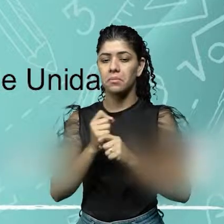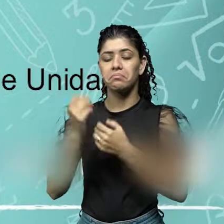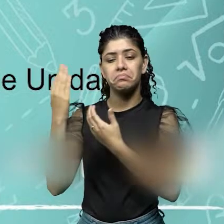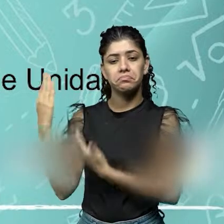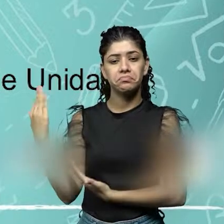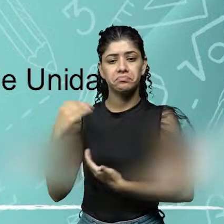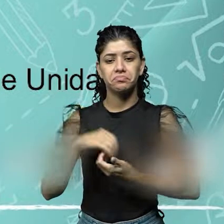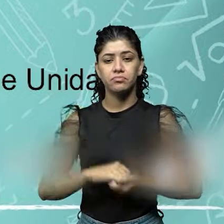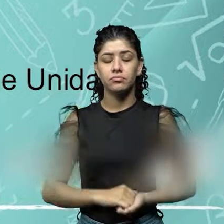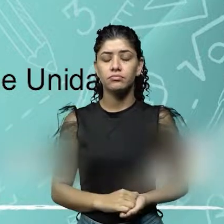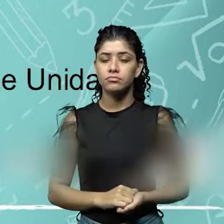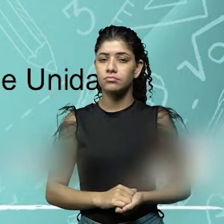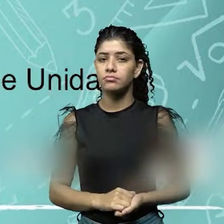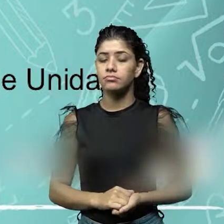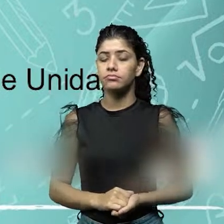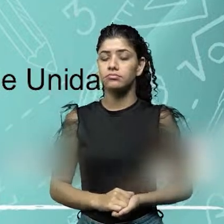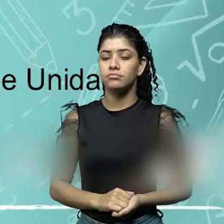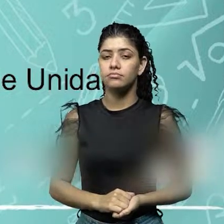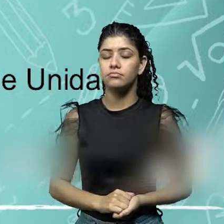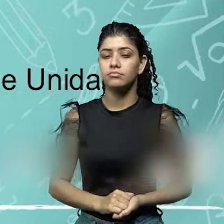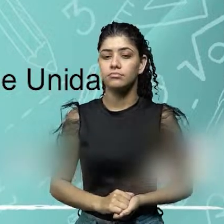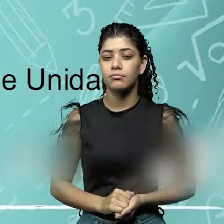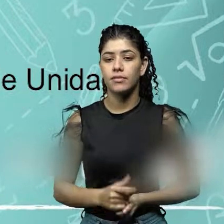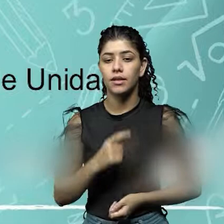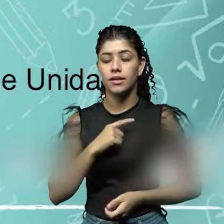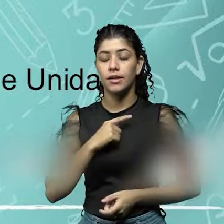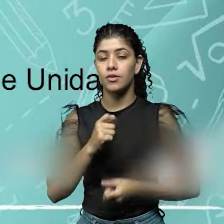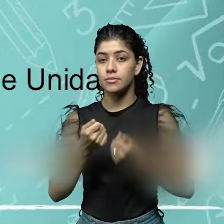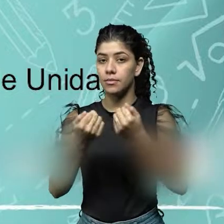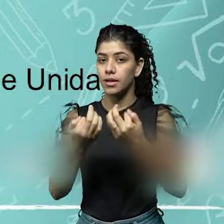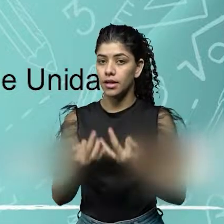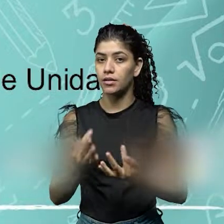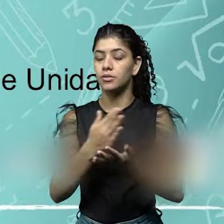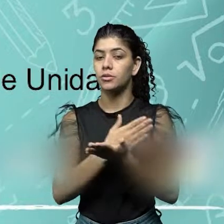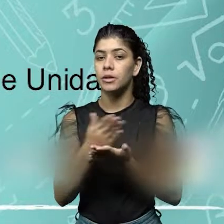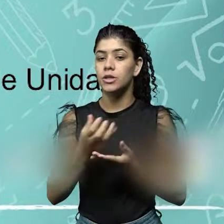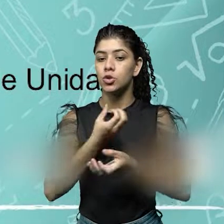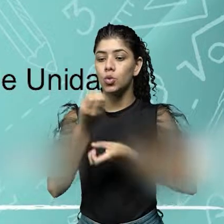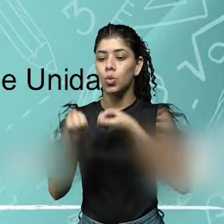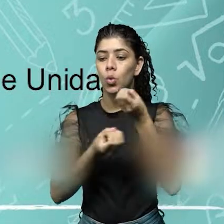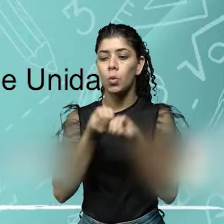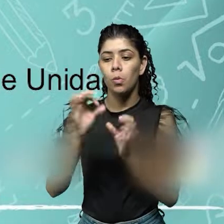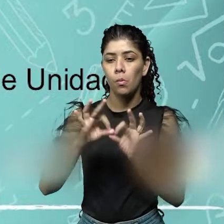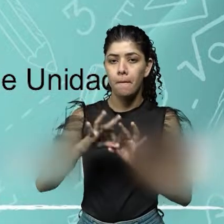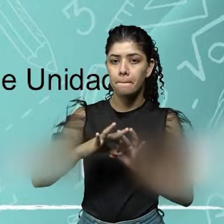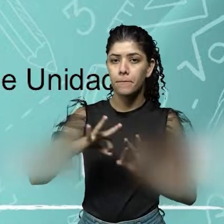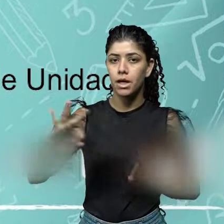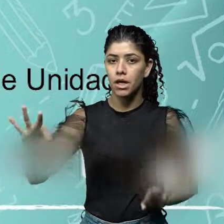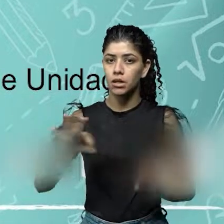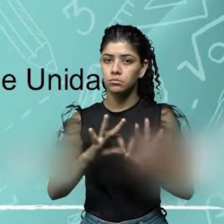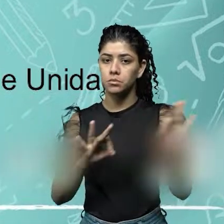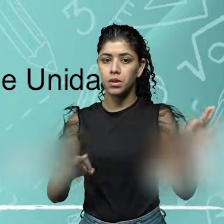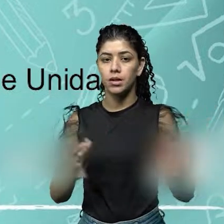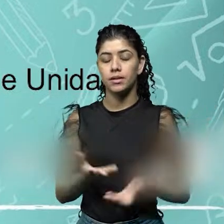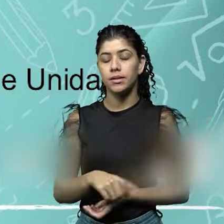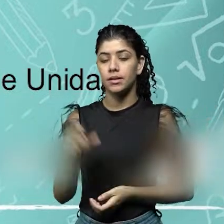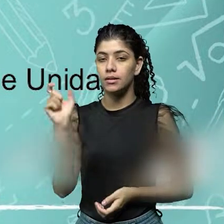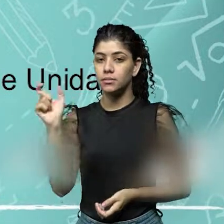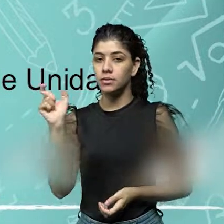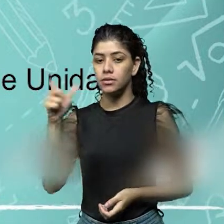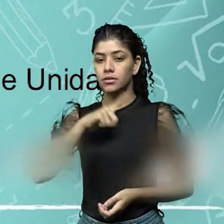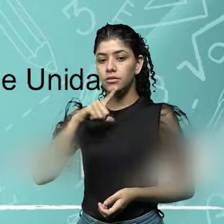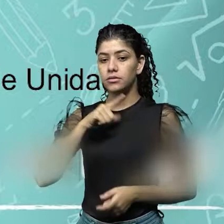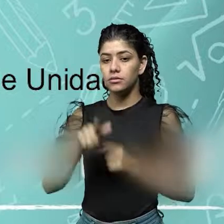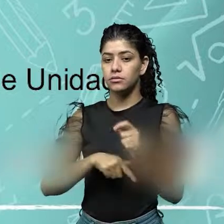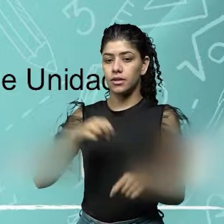ela trabalha exatamente com aquilo que eu falei no início, como tirar medidas. A palavra metrologia vem do